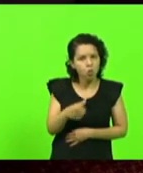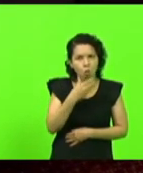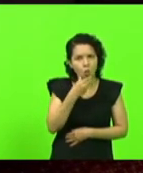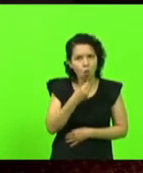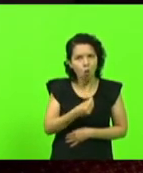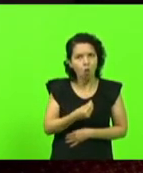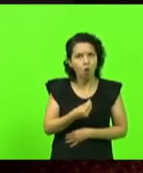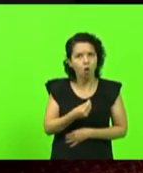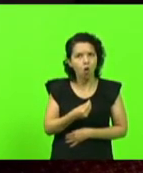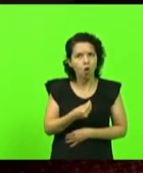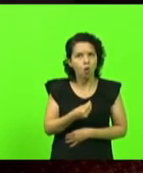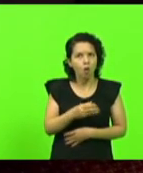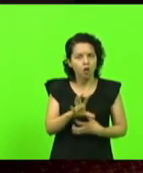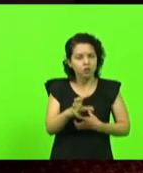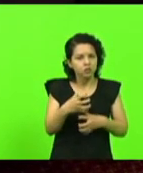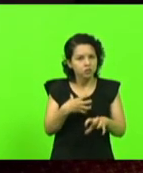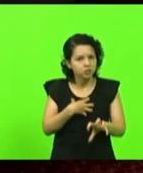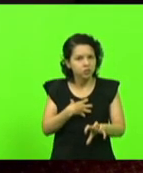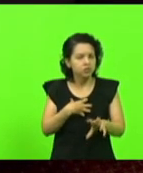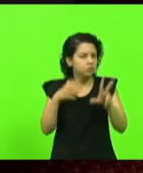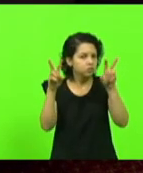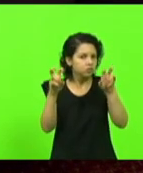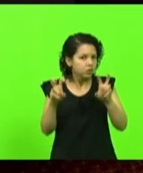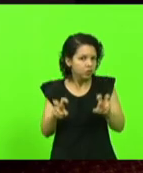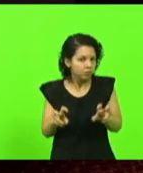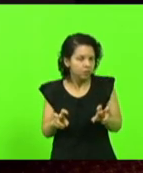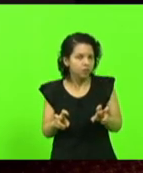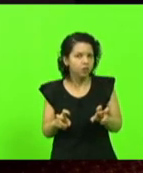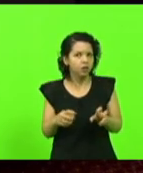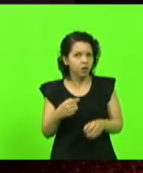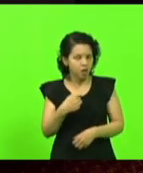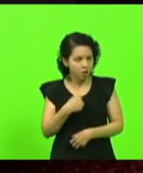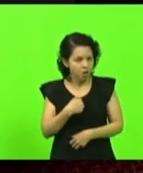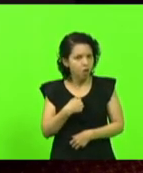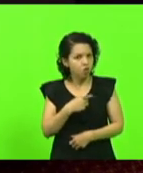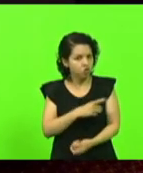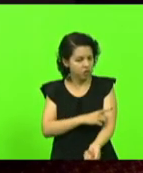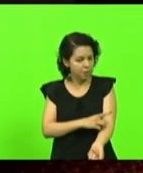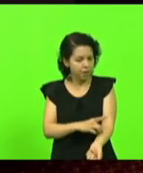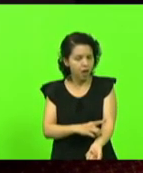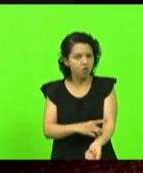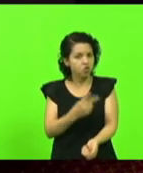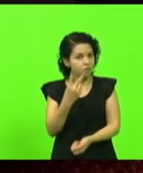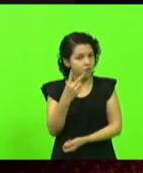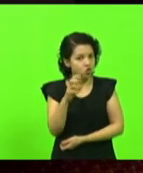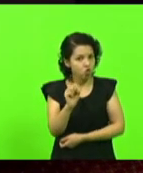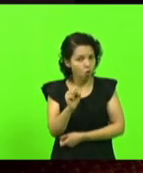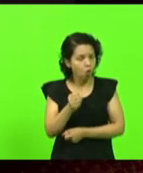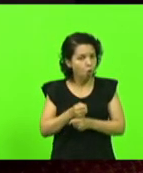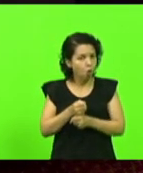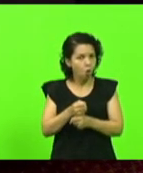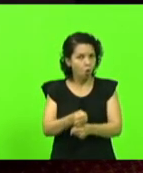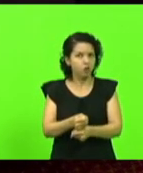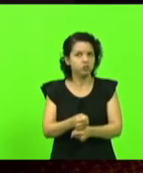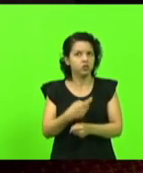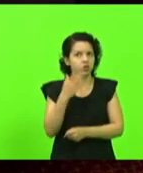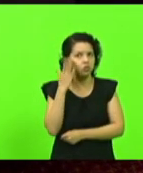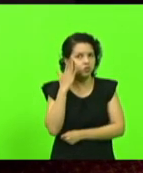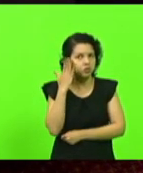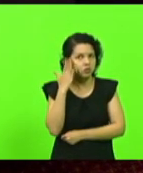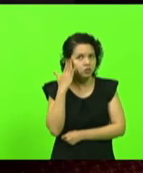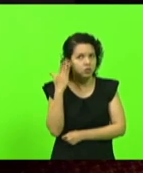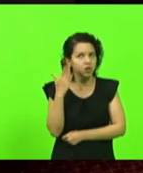que é sensível a essas causas eu sou uma diabética há 28 anos certo eu sei o que passa